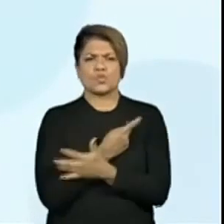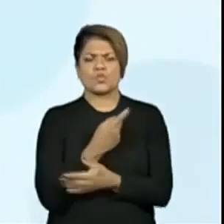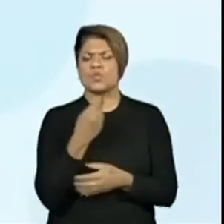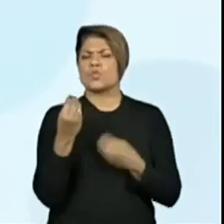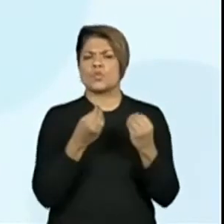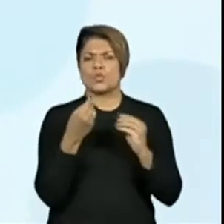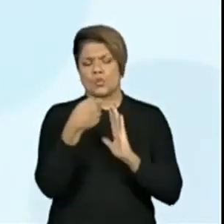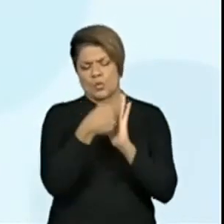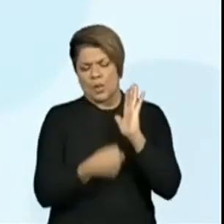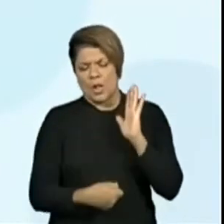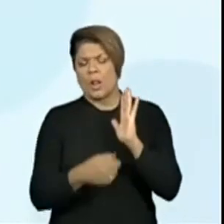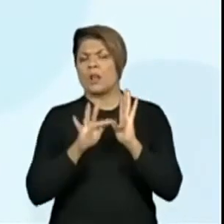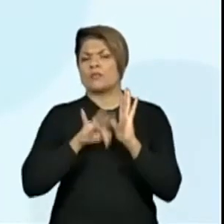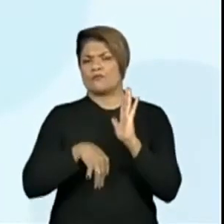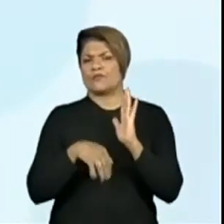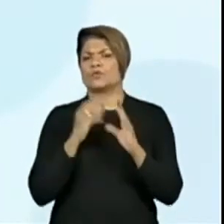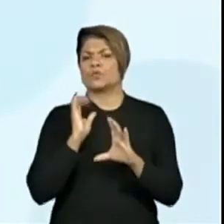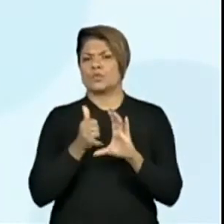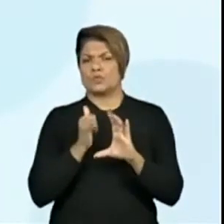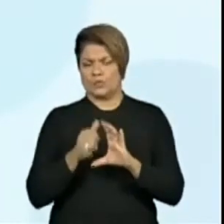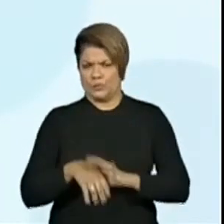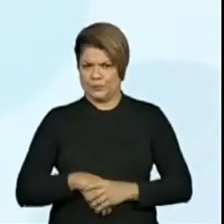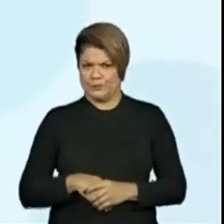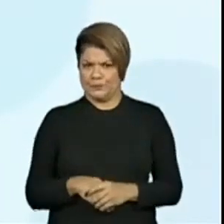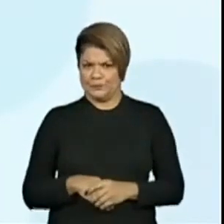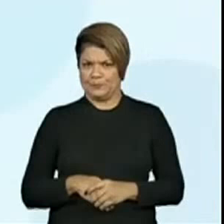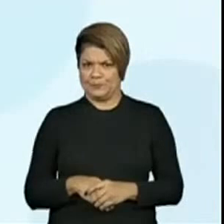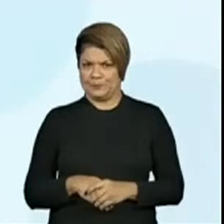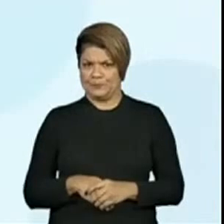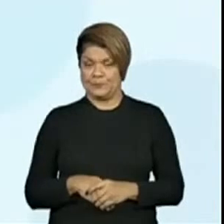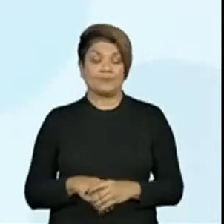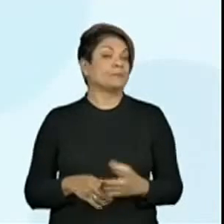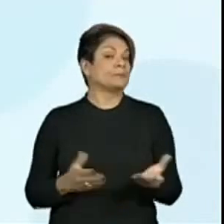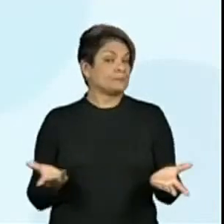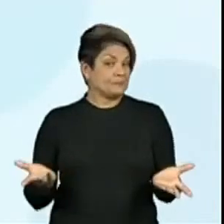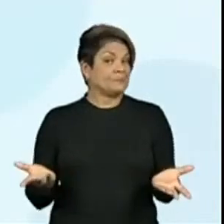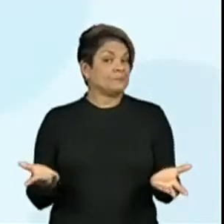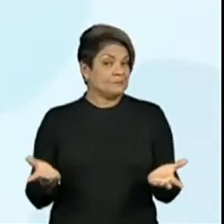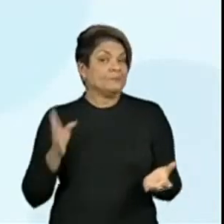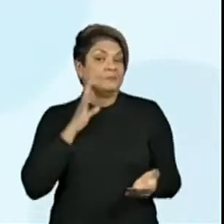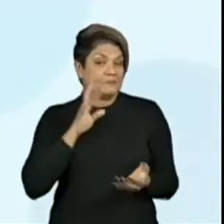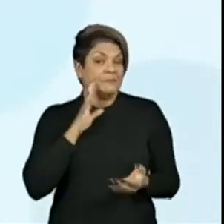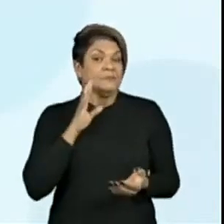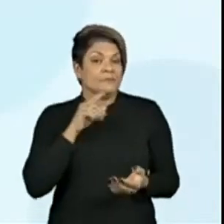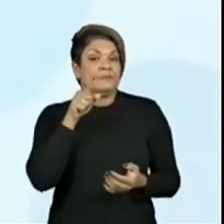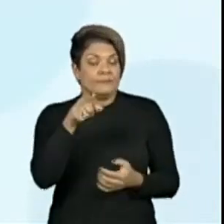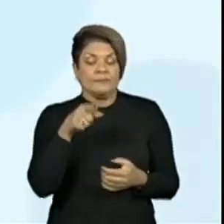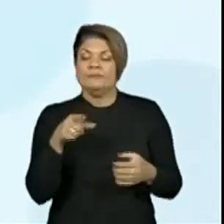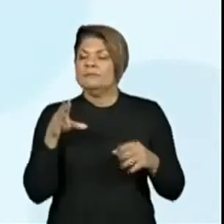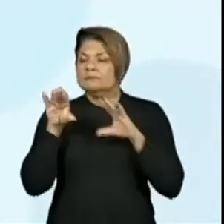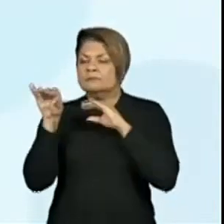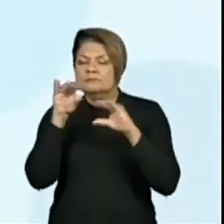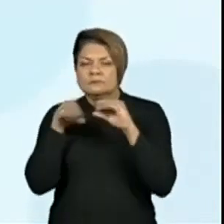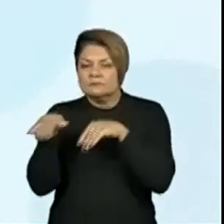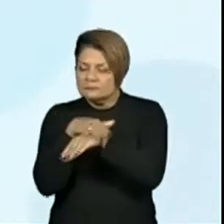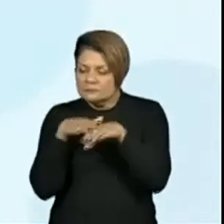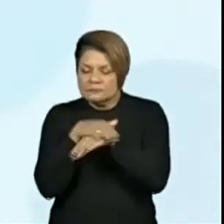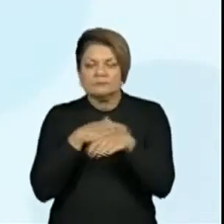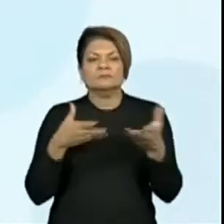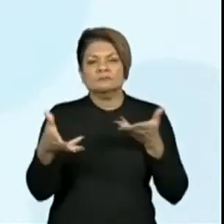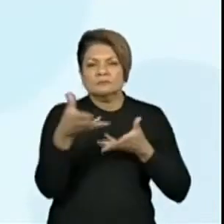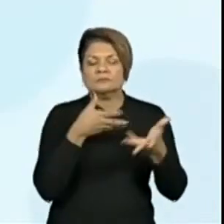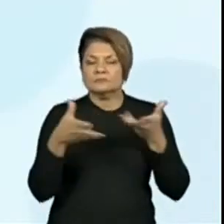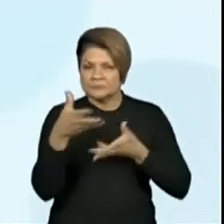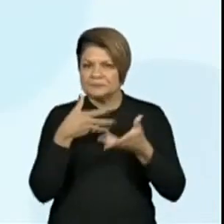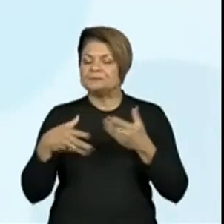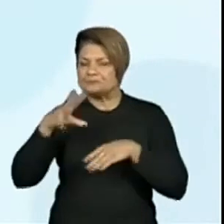produção do final do conto? E aí é bacana vocês estarem conversando, até muito, aí trazendo